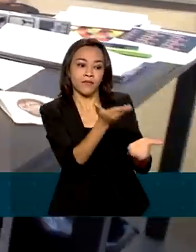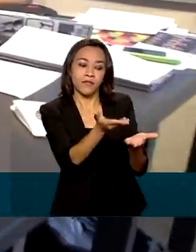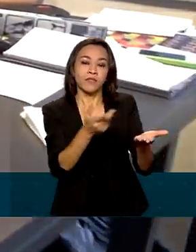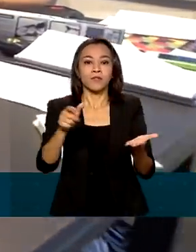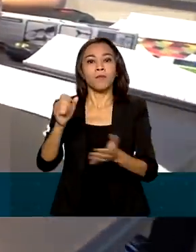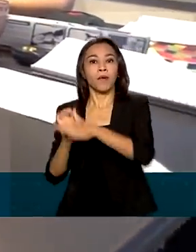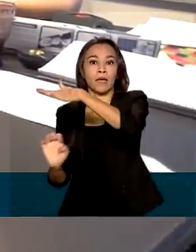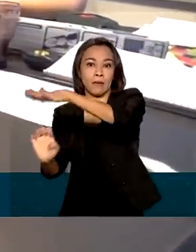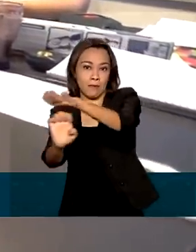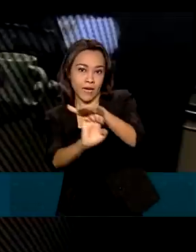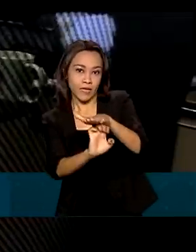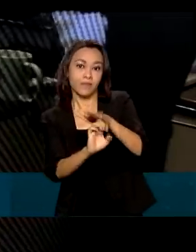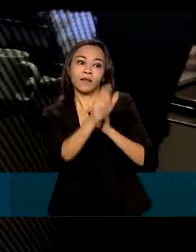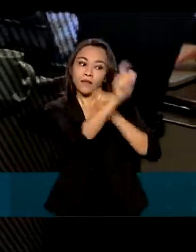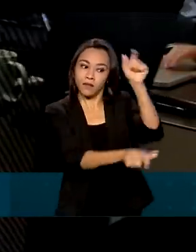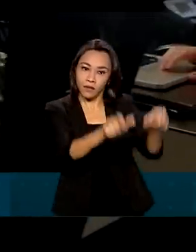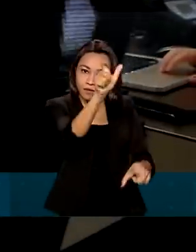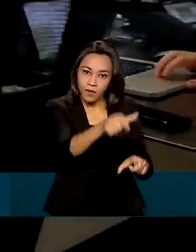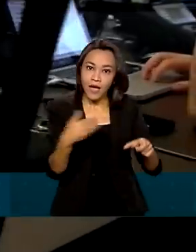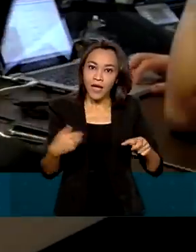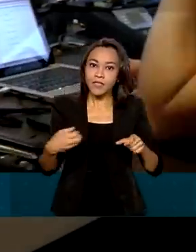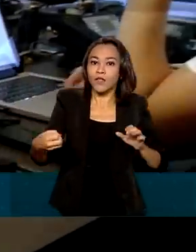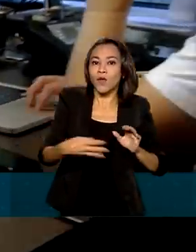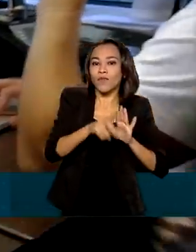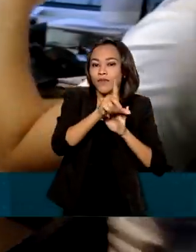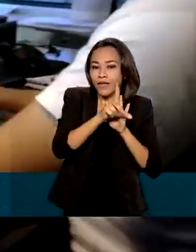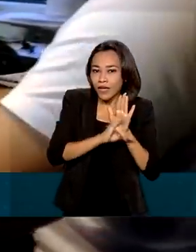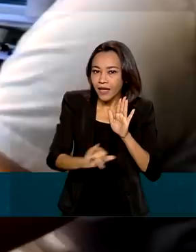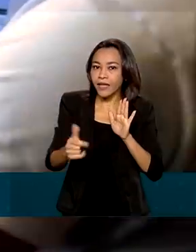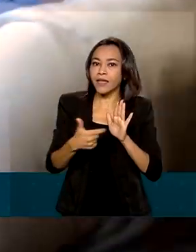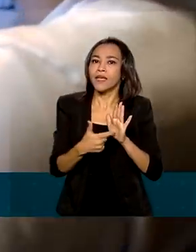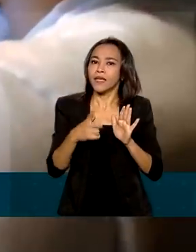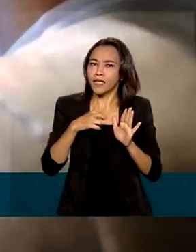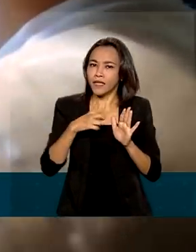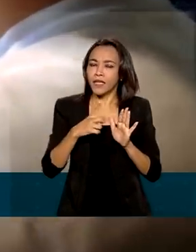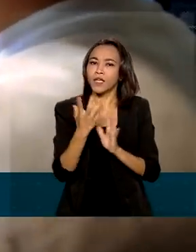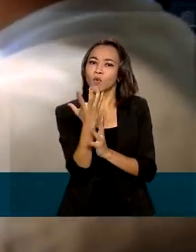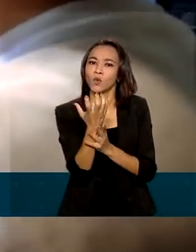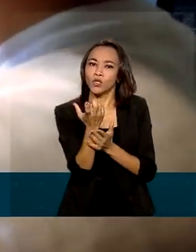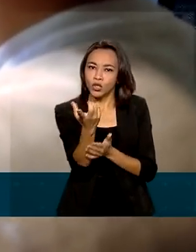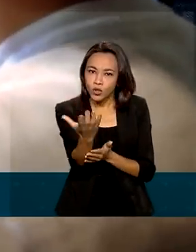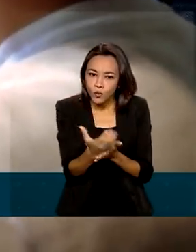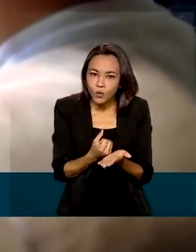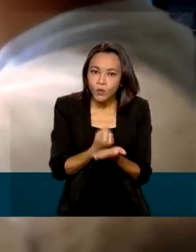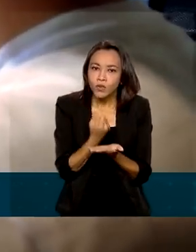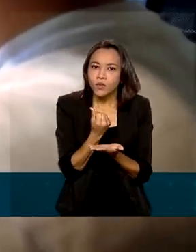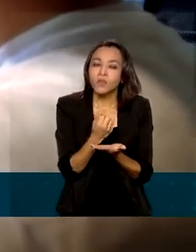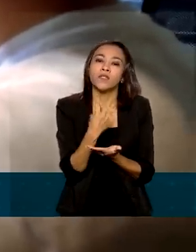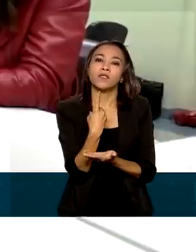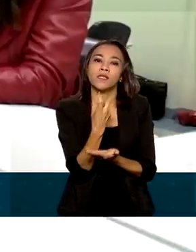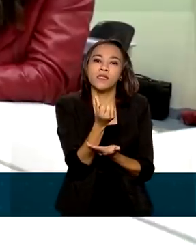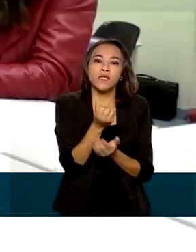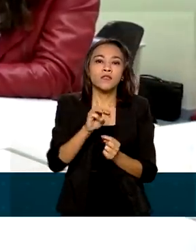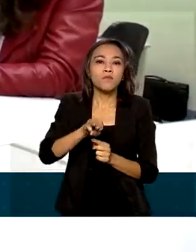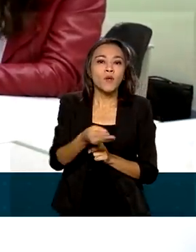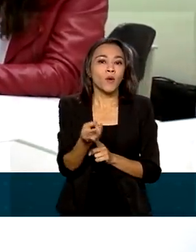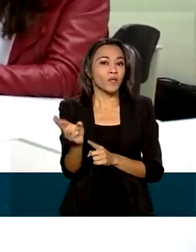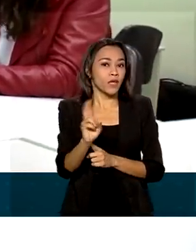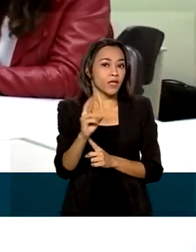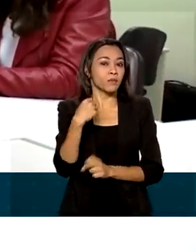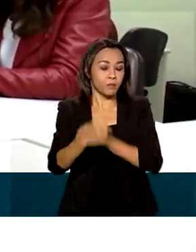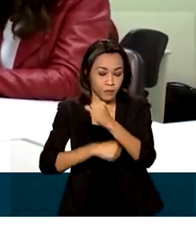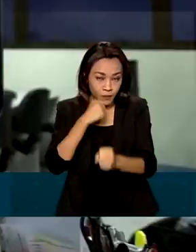consumidores. A nova lei atinge as startups que tenham receita de até 16 milhões de reais por ano. E